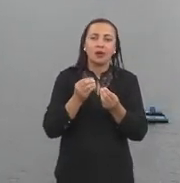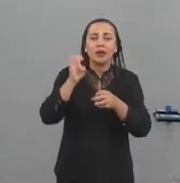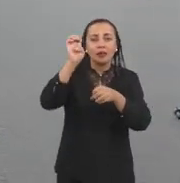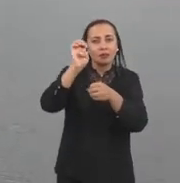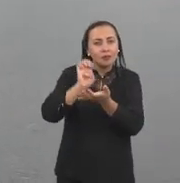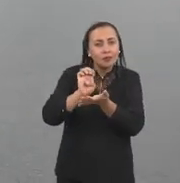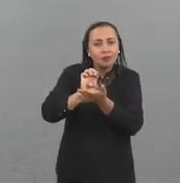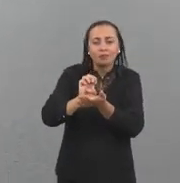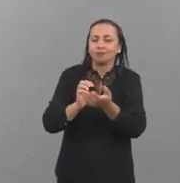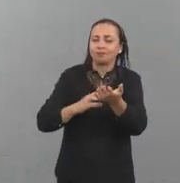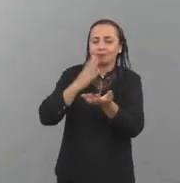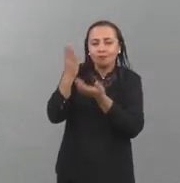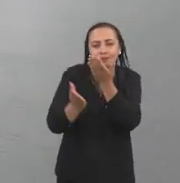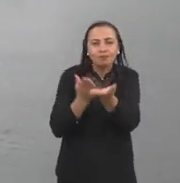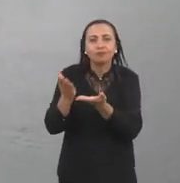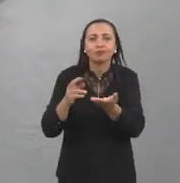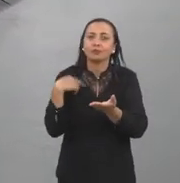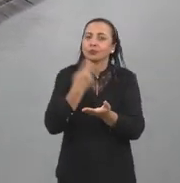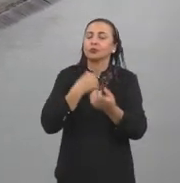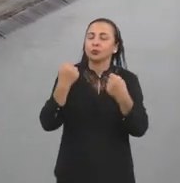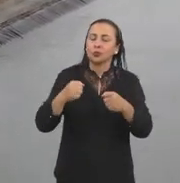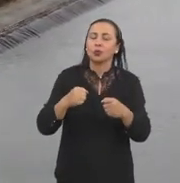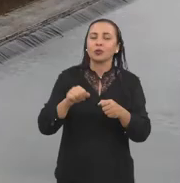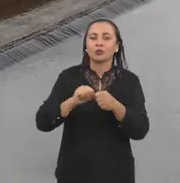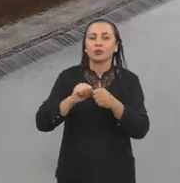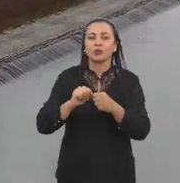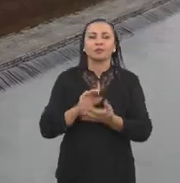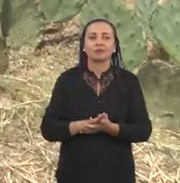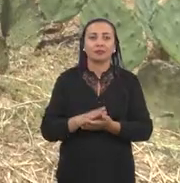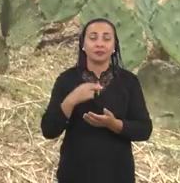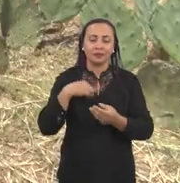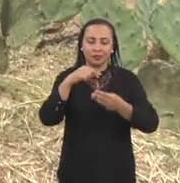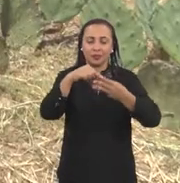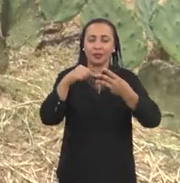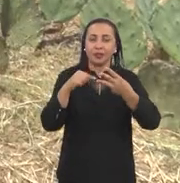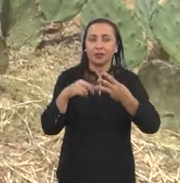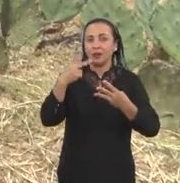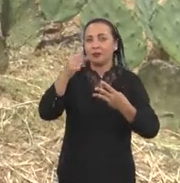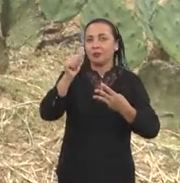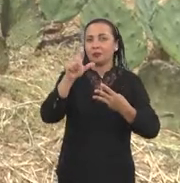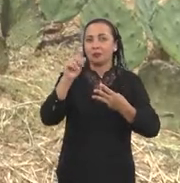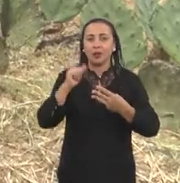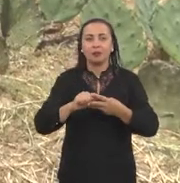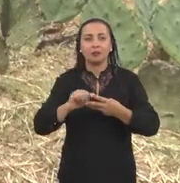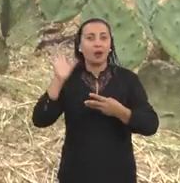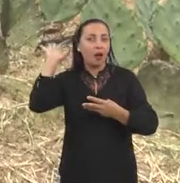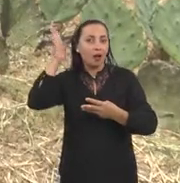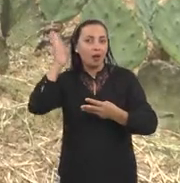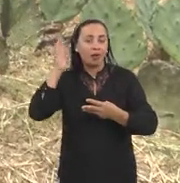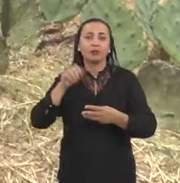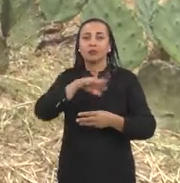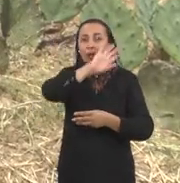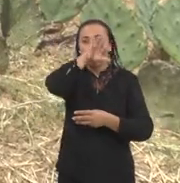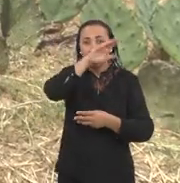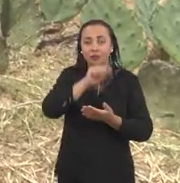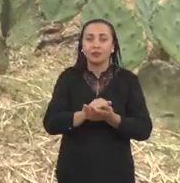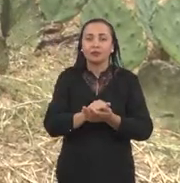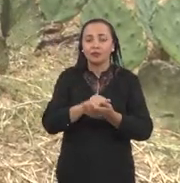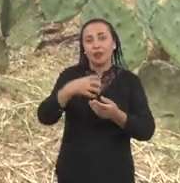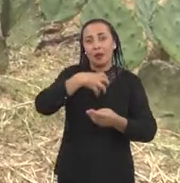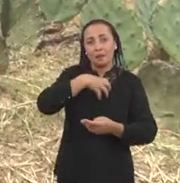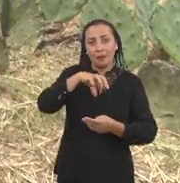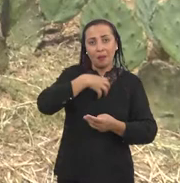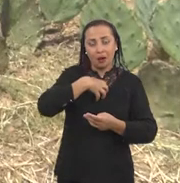Então, com a estação de tratamento, a gente tem essa possibilidade. A gente cultiva aqui três variedades de palma. A orelha de elefante